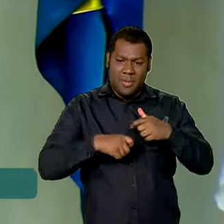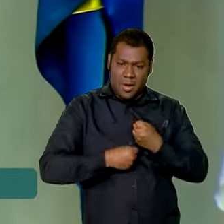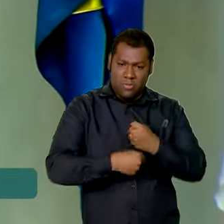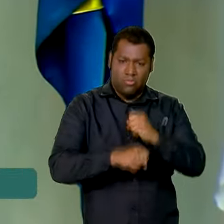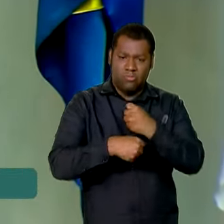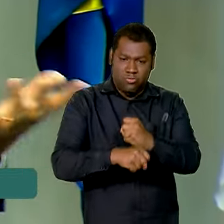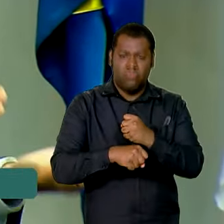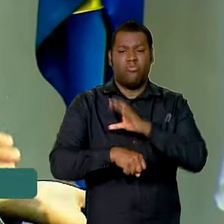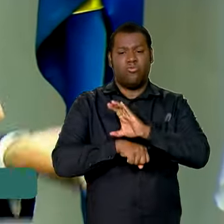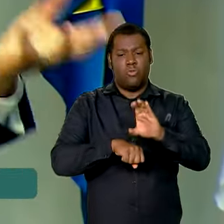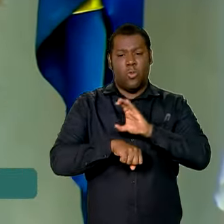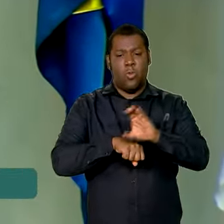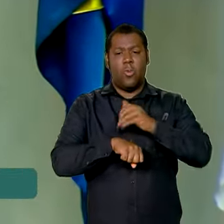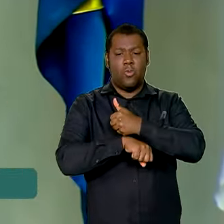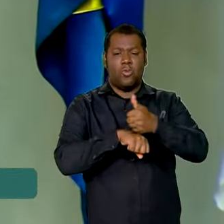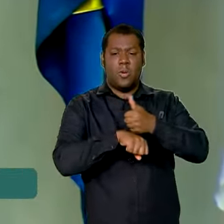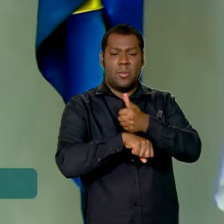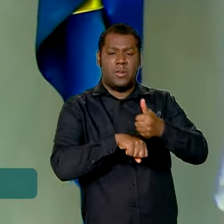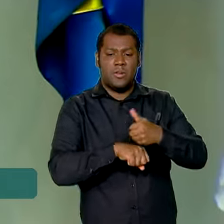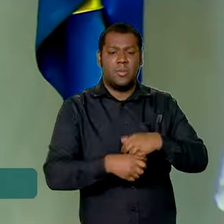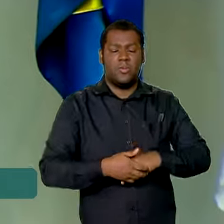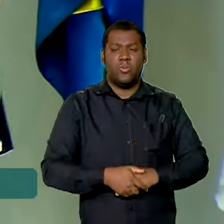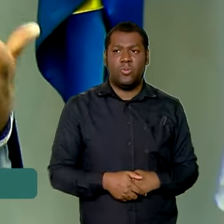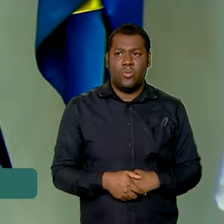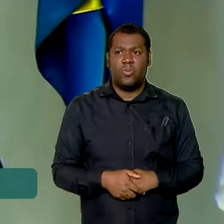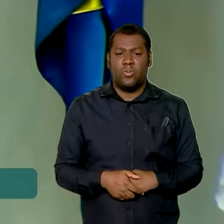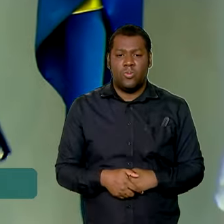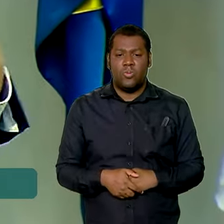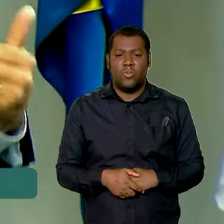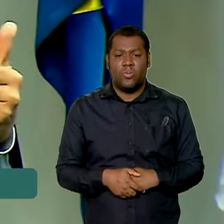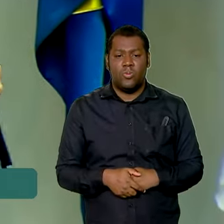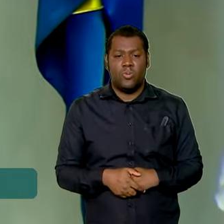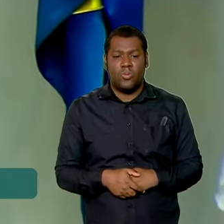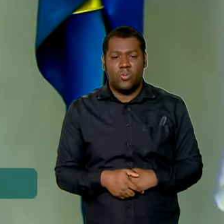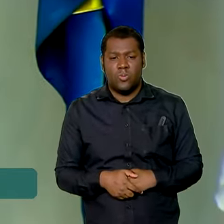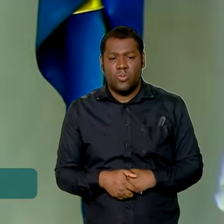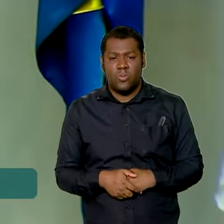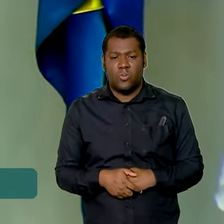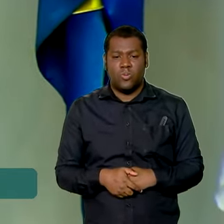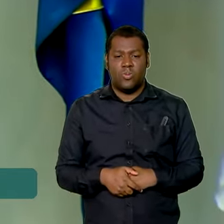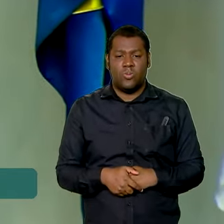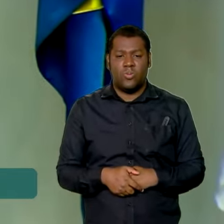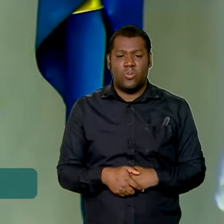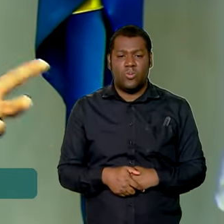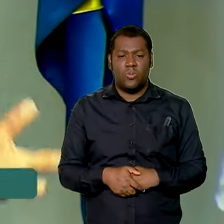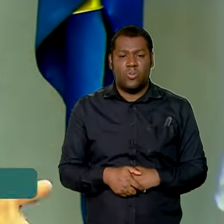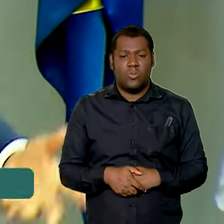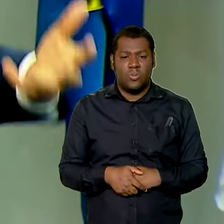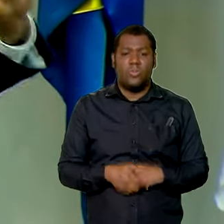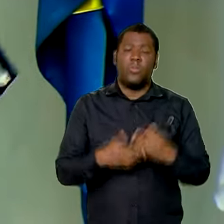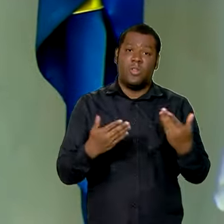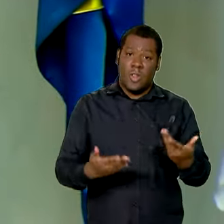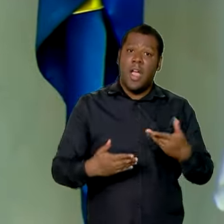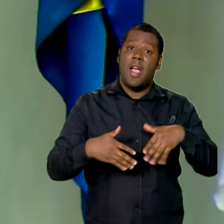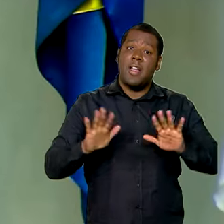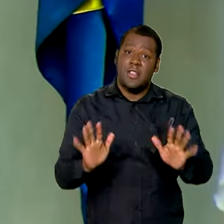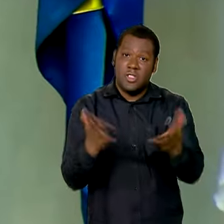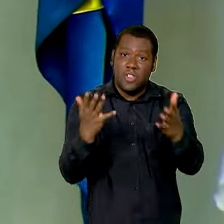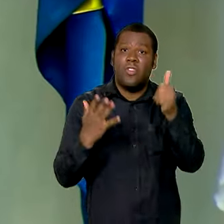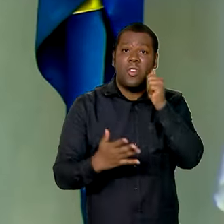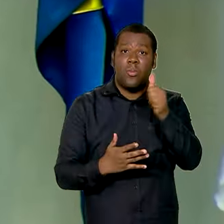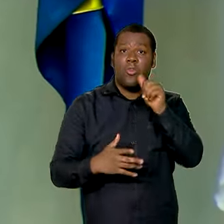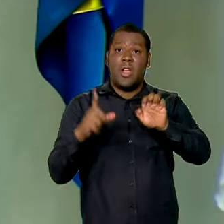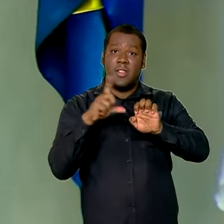qualificação, inclusive nessa linha de preparo para o empreendedorismo e para